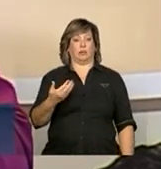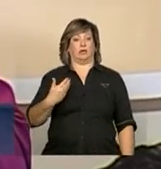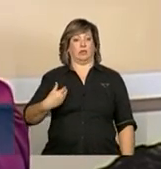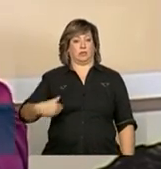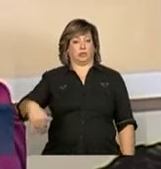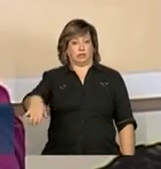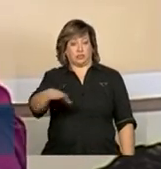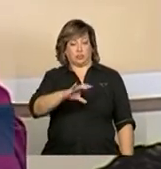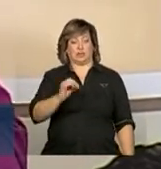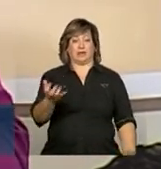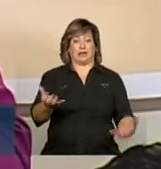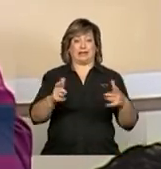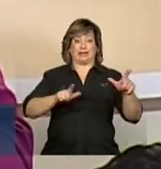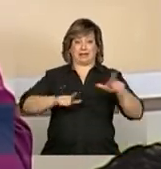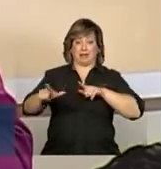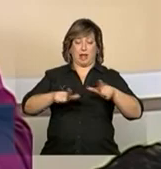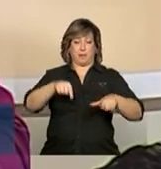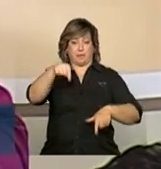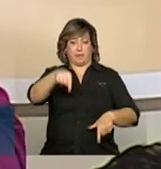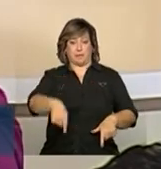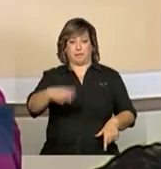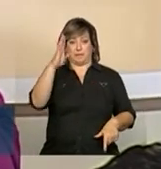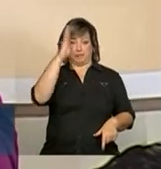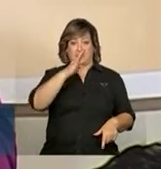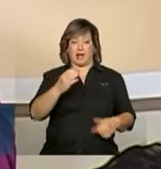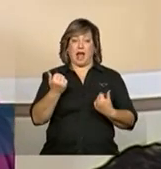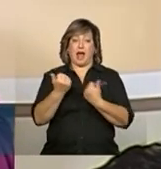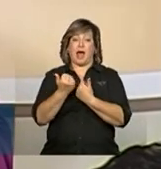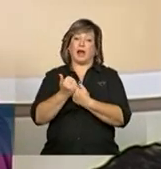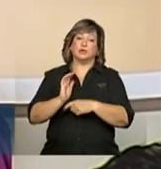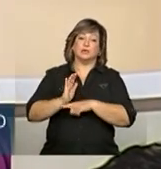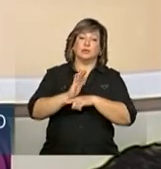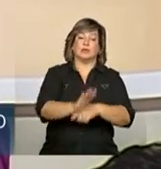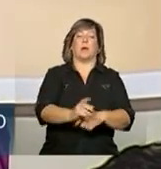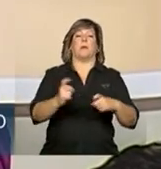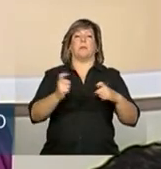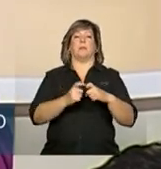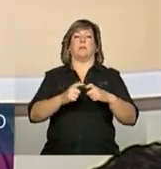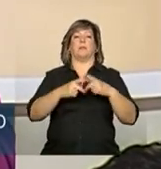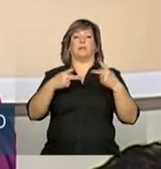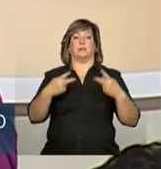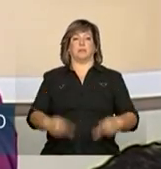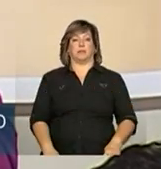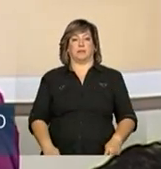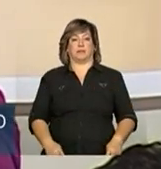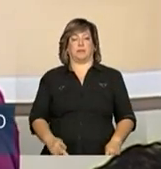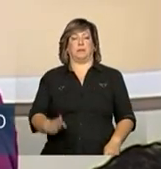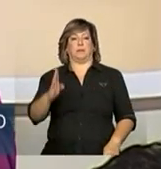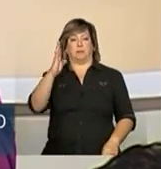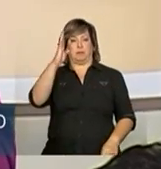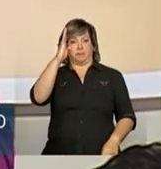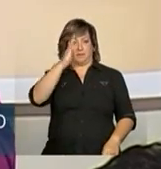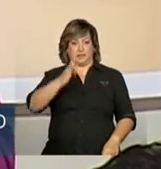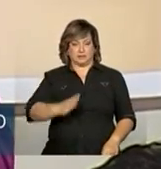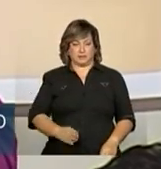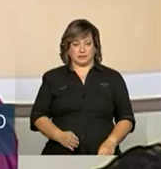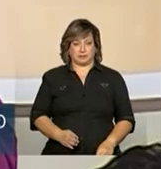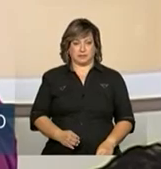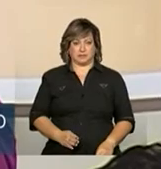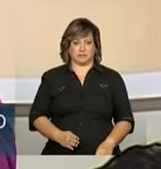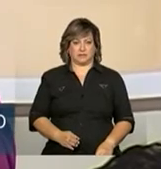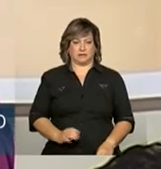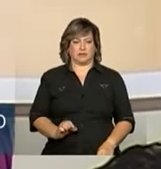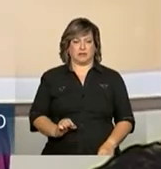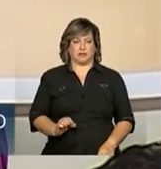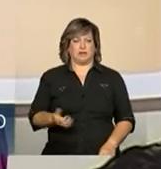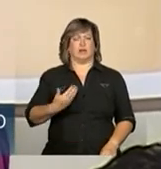em cooperação com os médicos brasileiros. Nós queremos ocupar o espaço dos